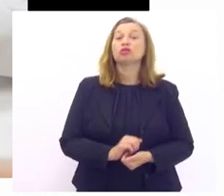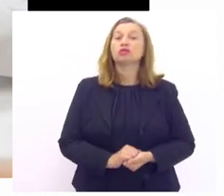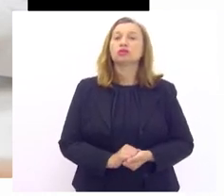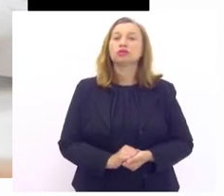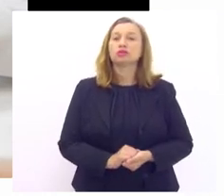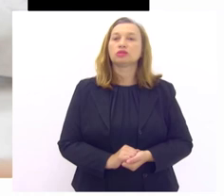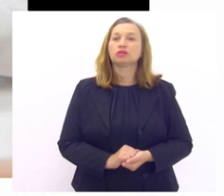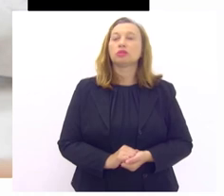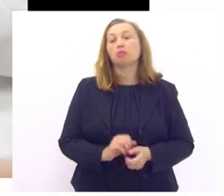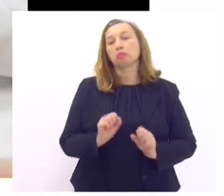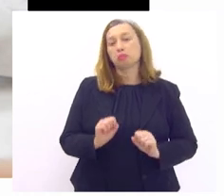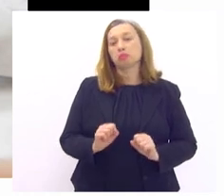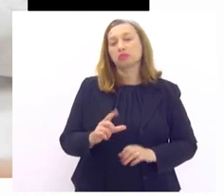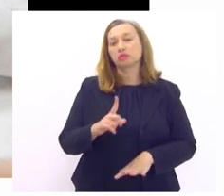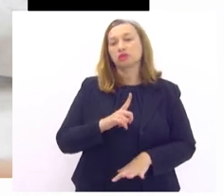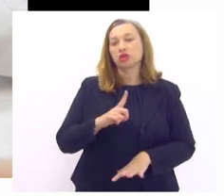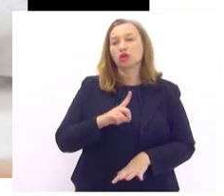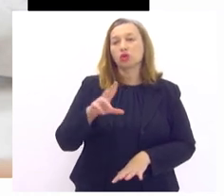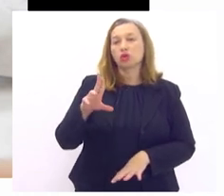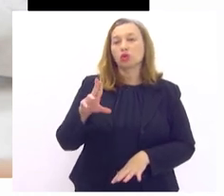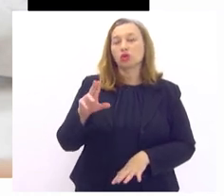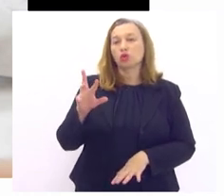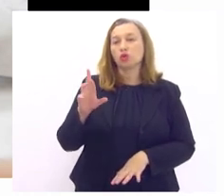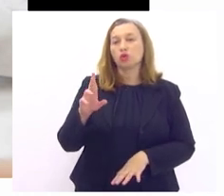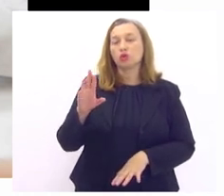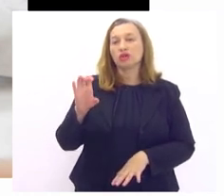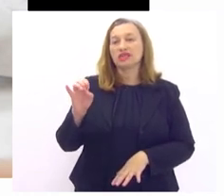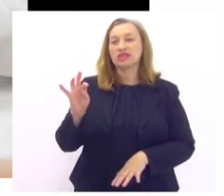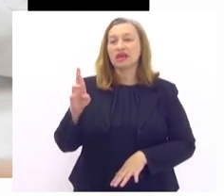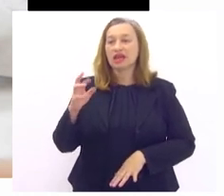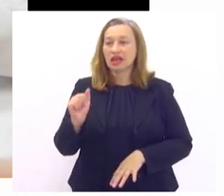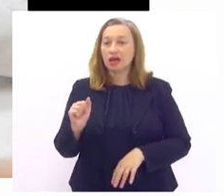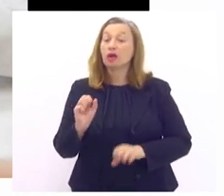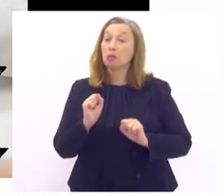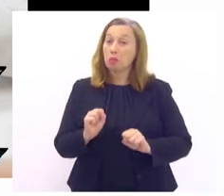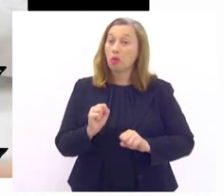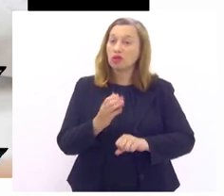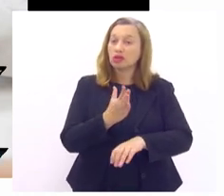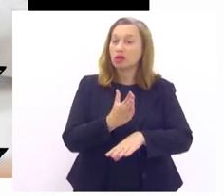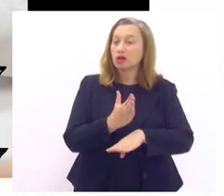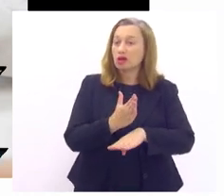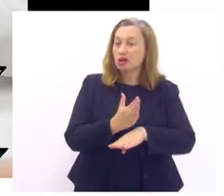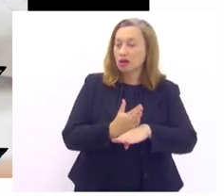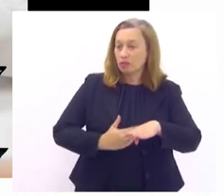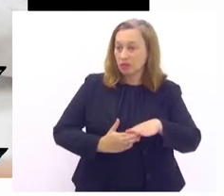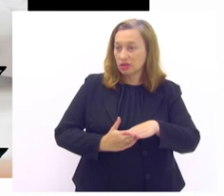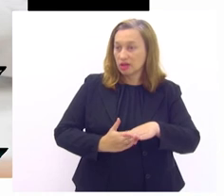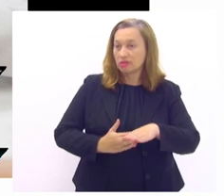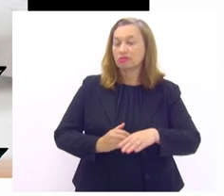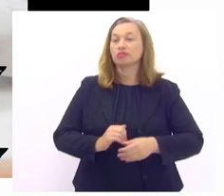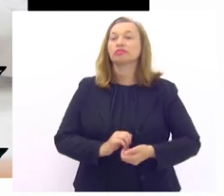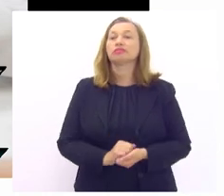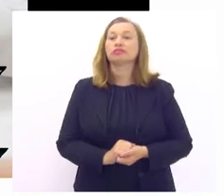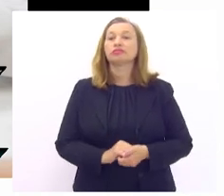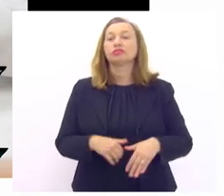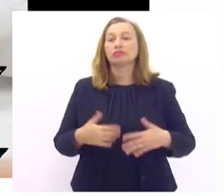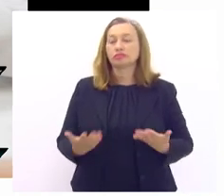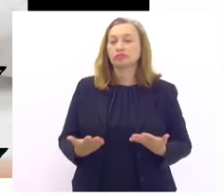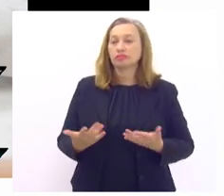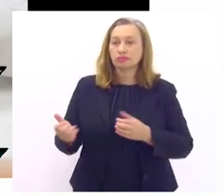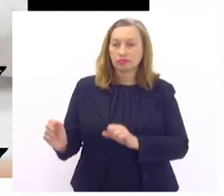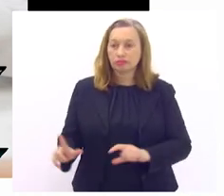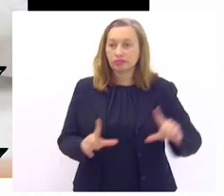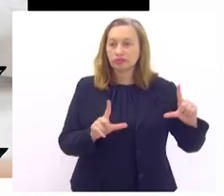a ulcerações que podem levar a amputações então pode passar eu queria só